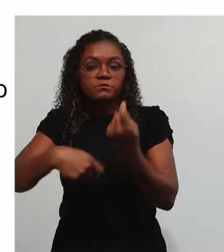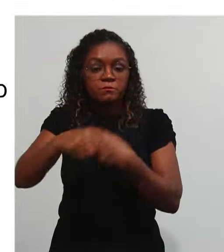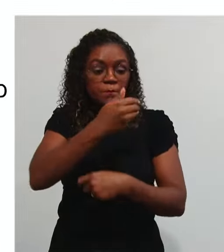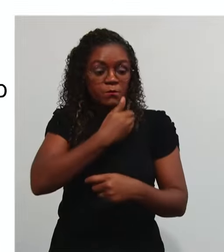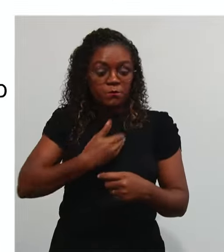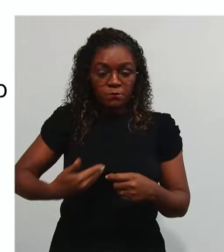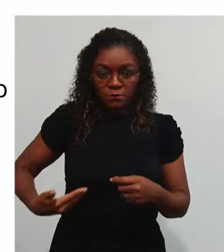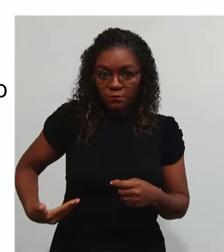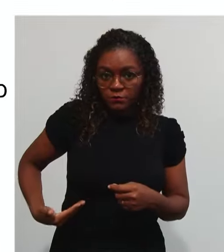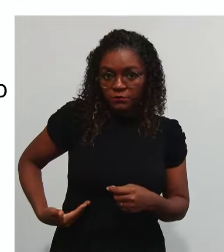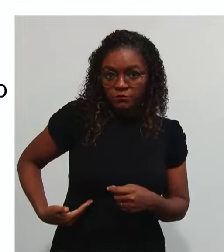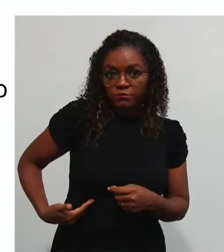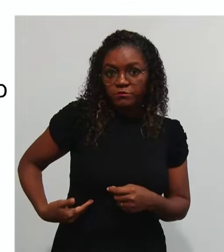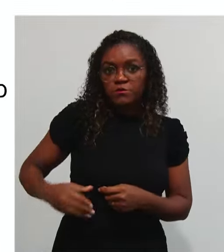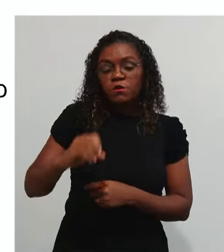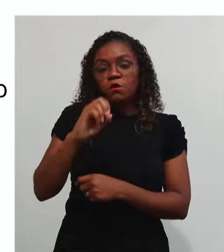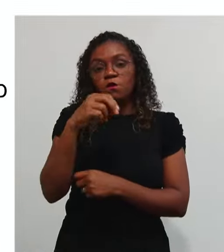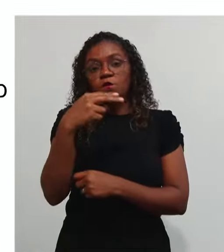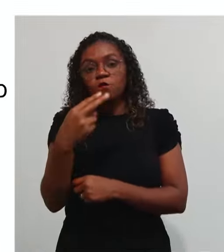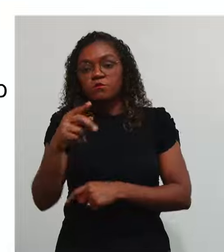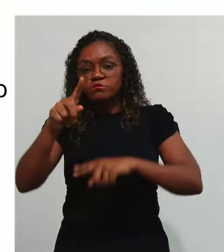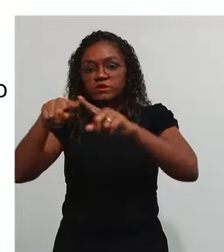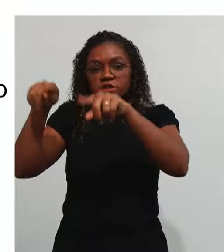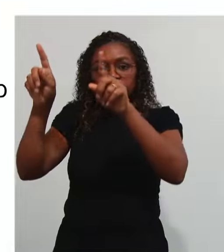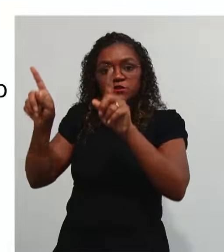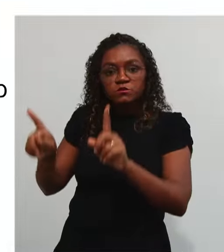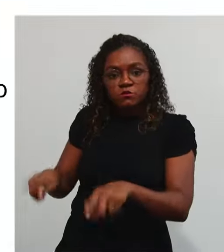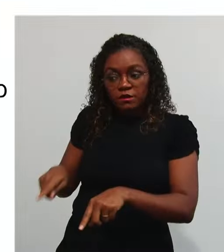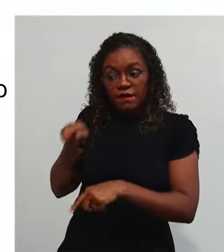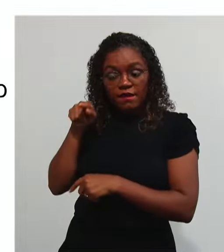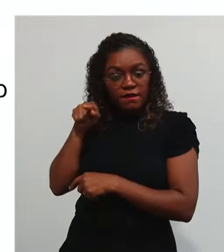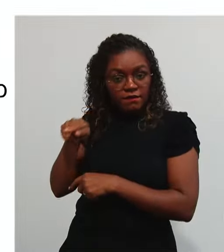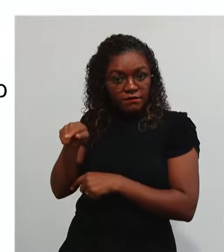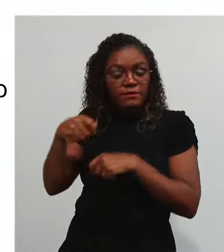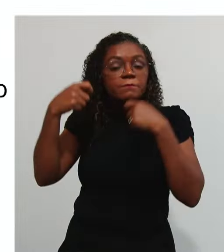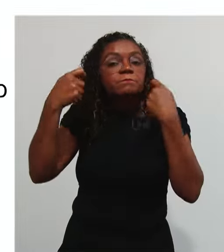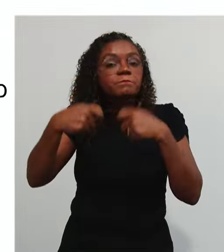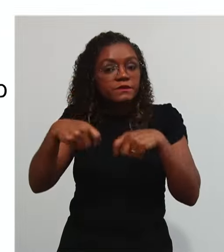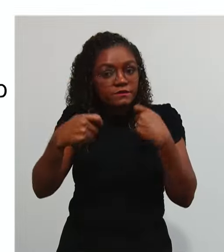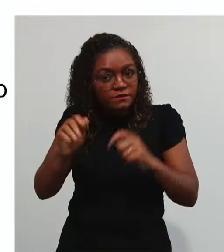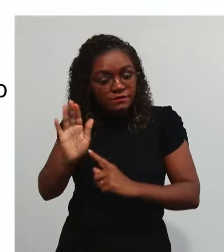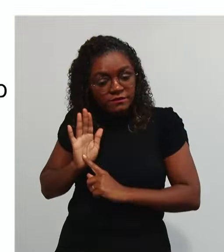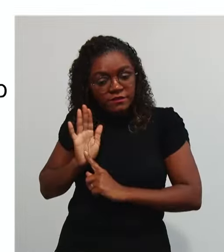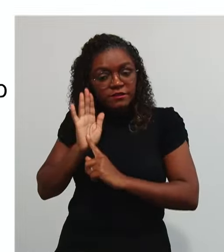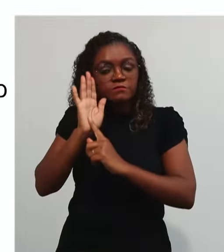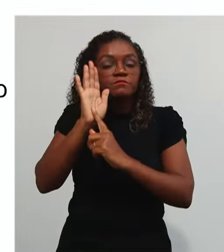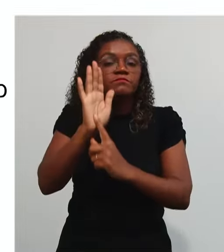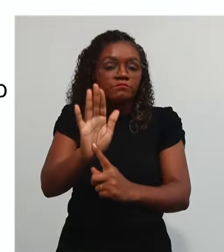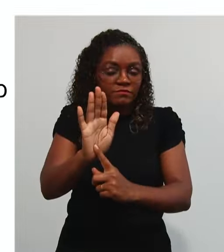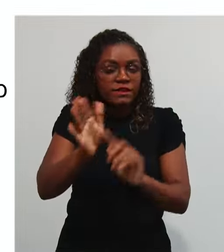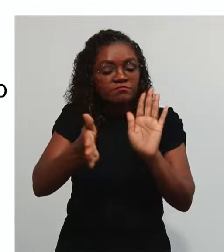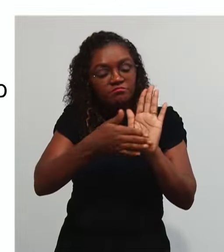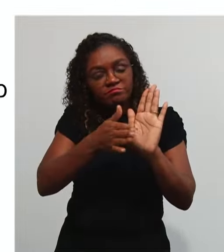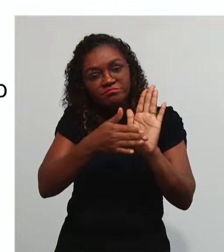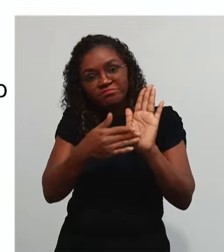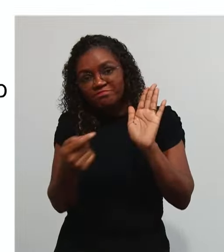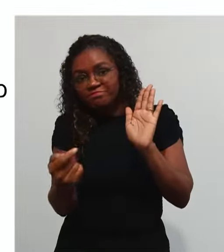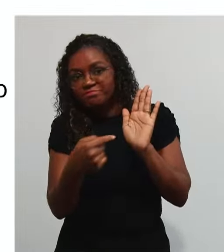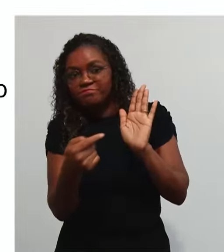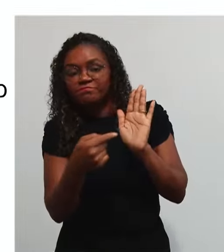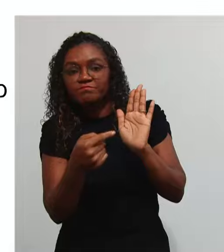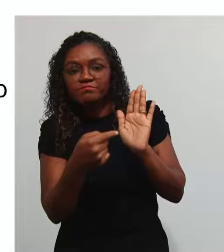Público Ou simplesmente Um servidor Precisa Apresentar A prestação De contas